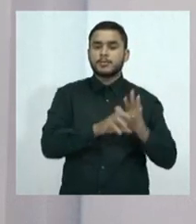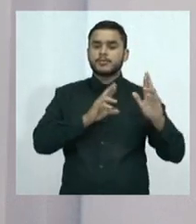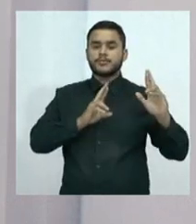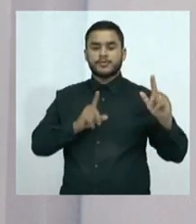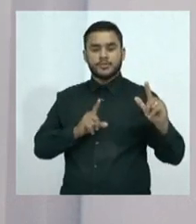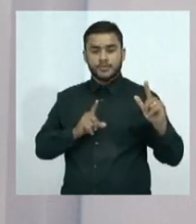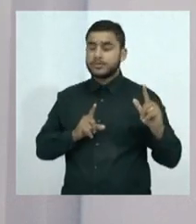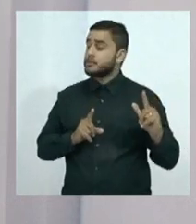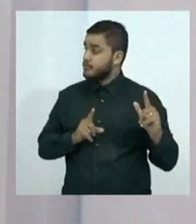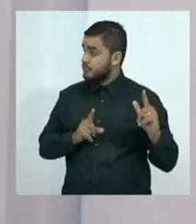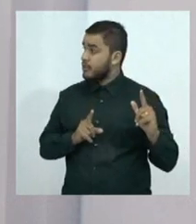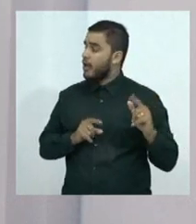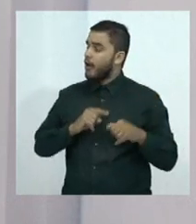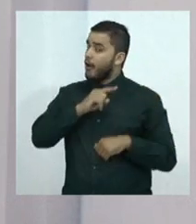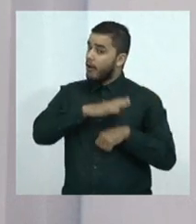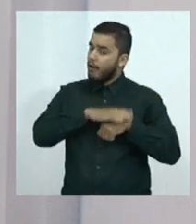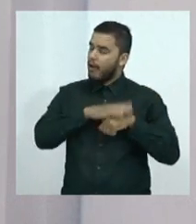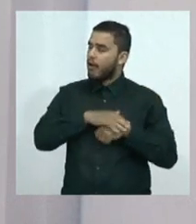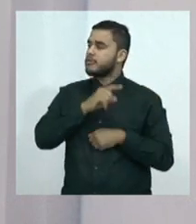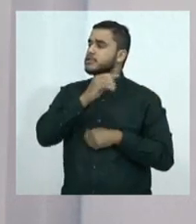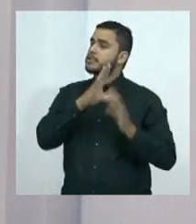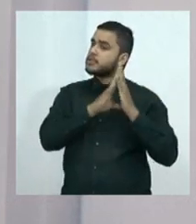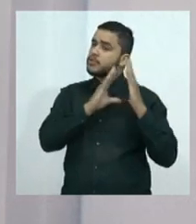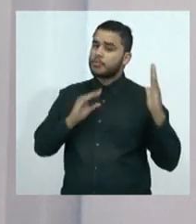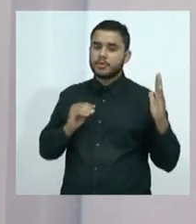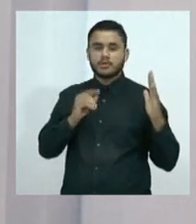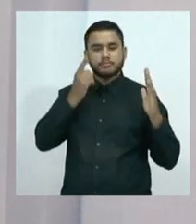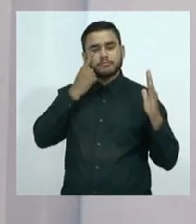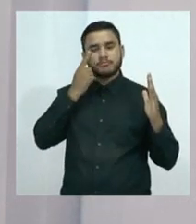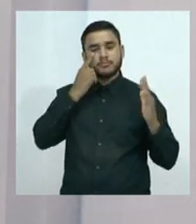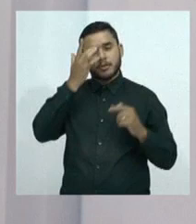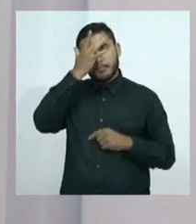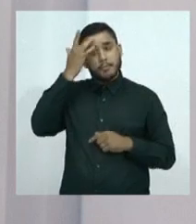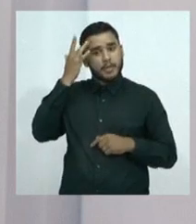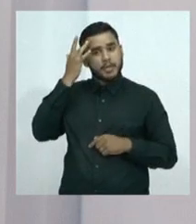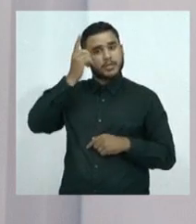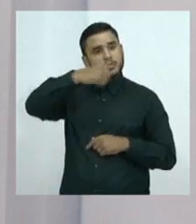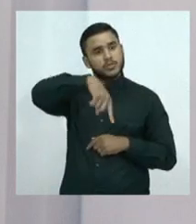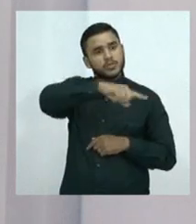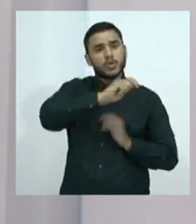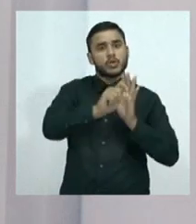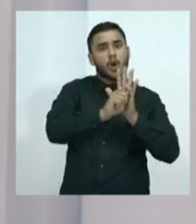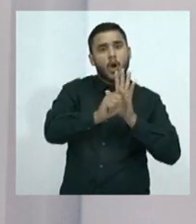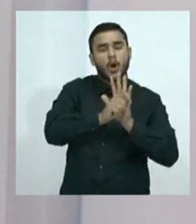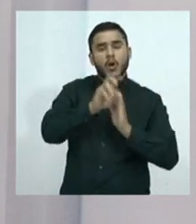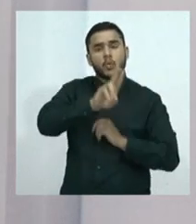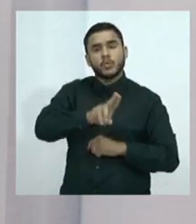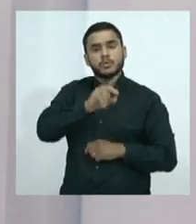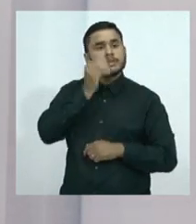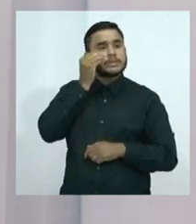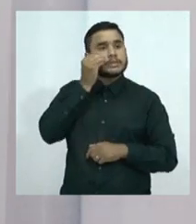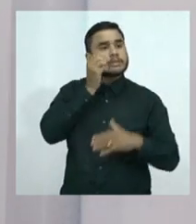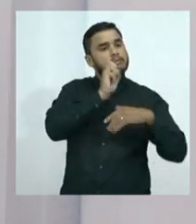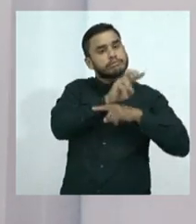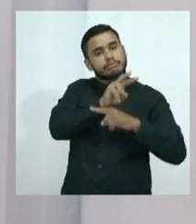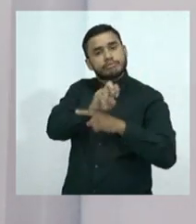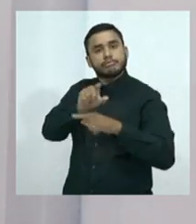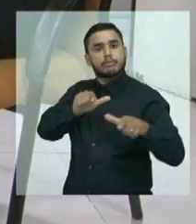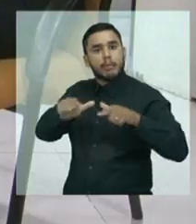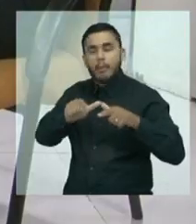promovendo também maior inserção dessas pessoas no mercado de trabalho e na sociedade geral. Exatamente.